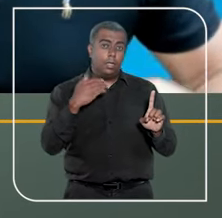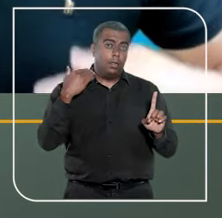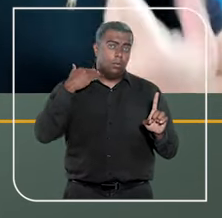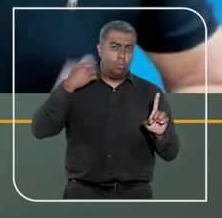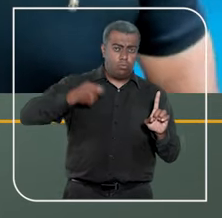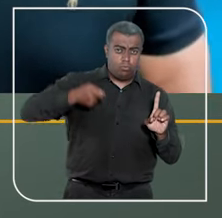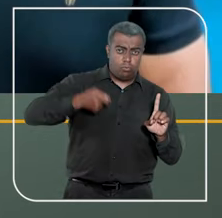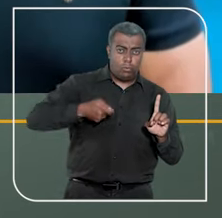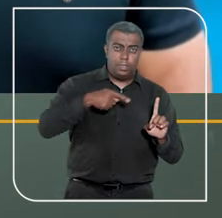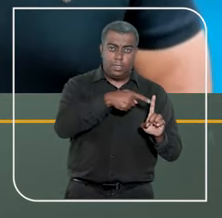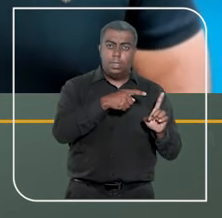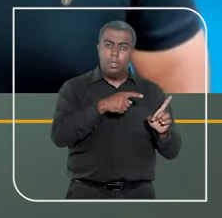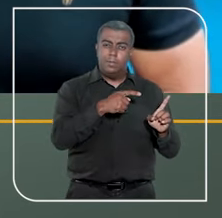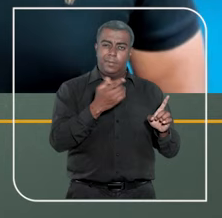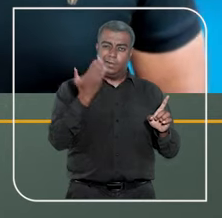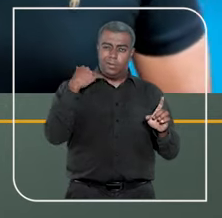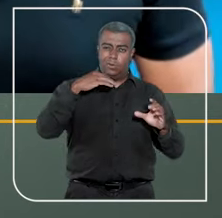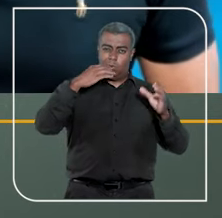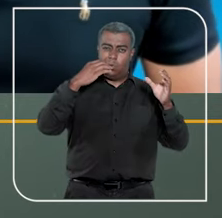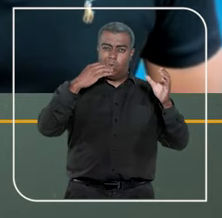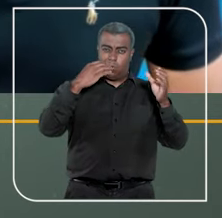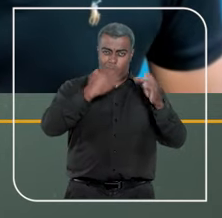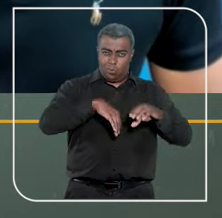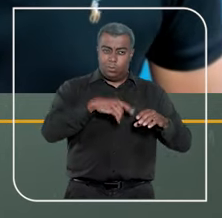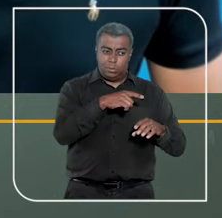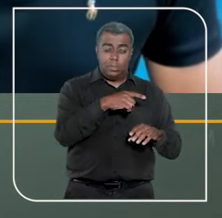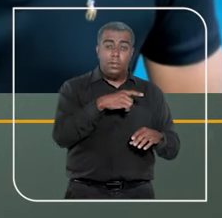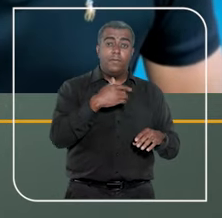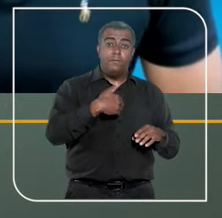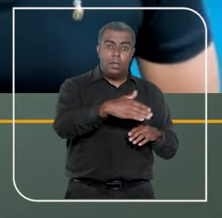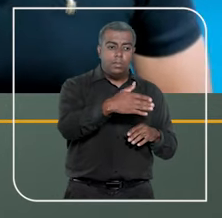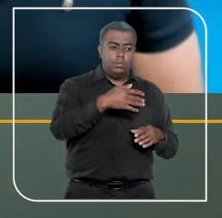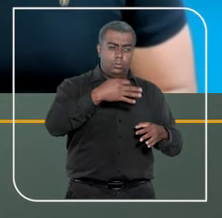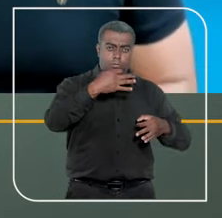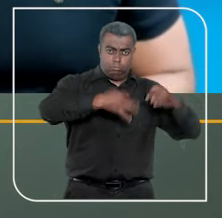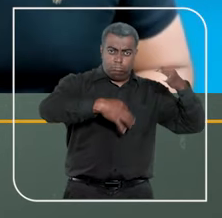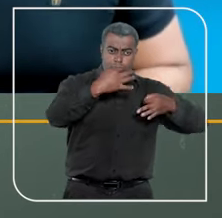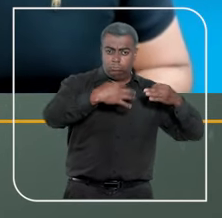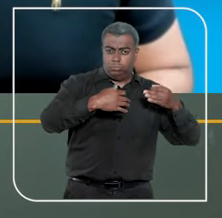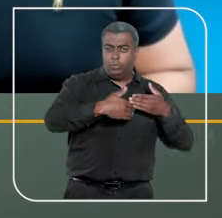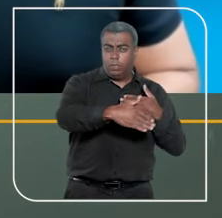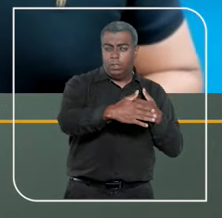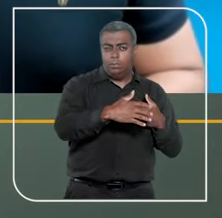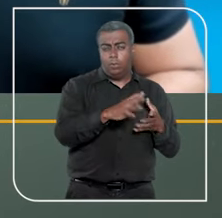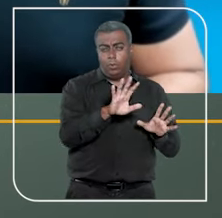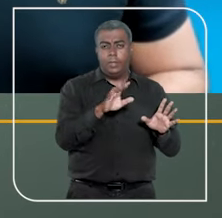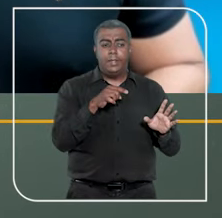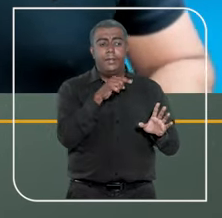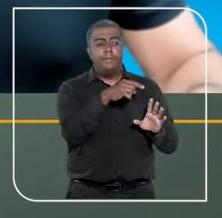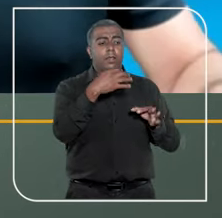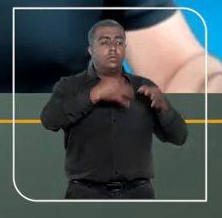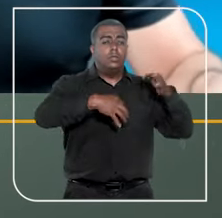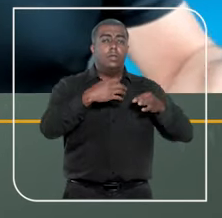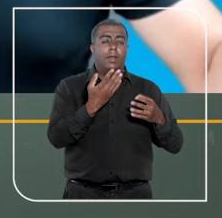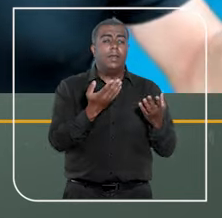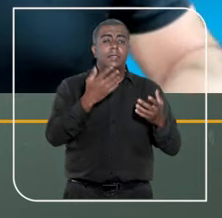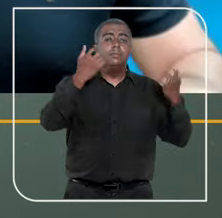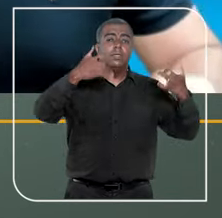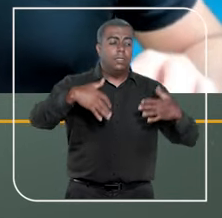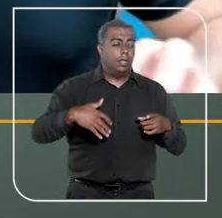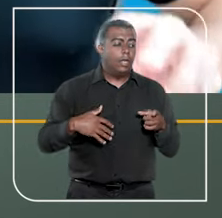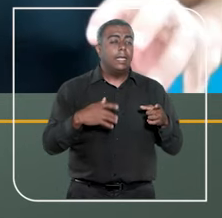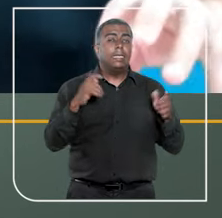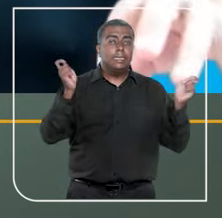investidos, que prestaram concurso público, eles vão exercer a jurisdição. Eles vão, no caso concreto, dizer quem tem